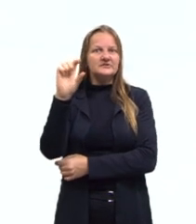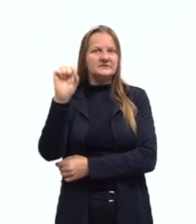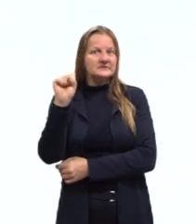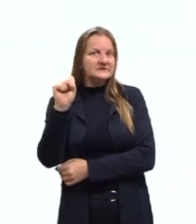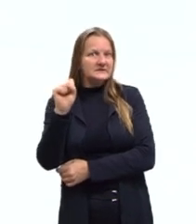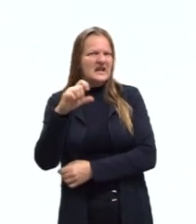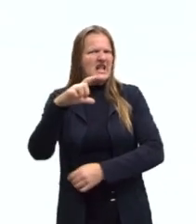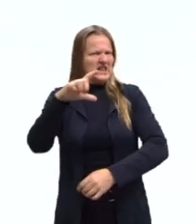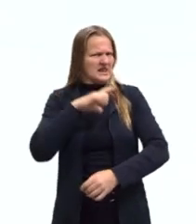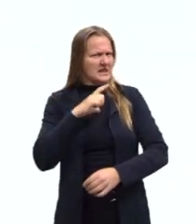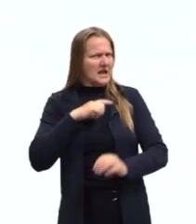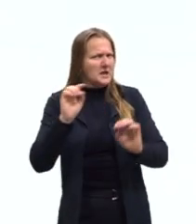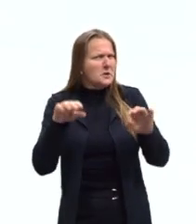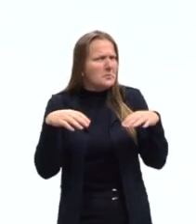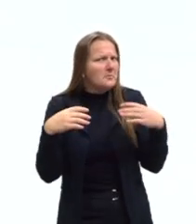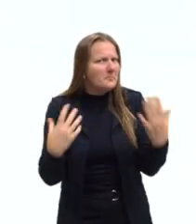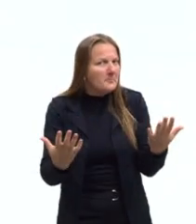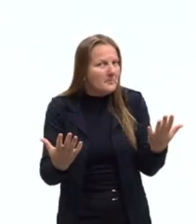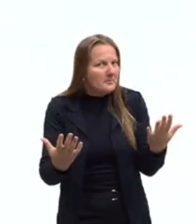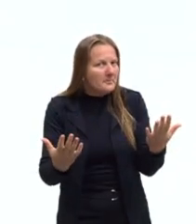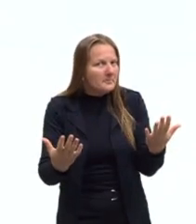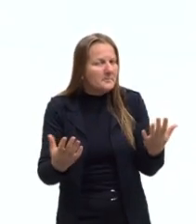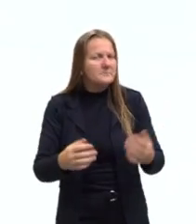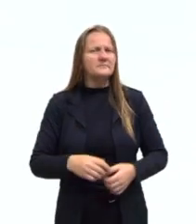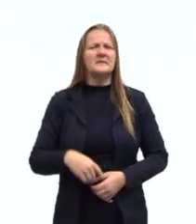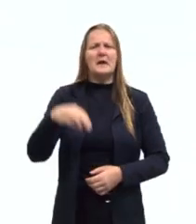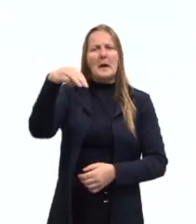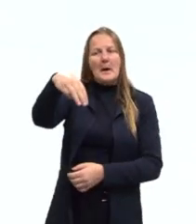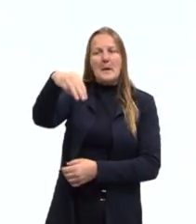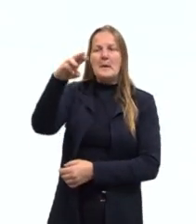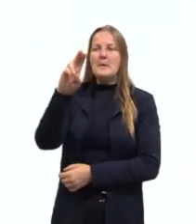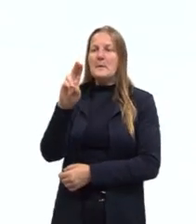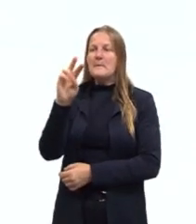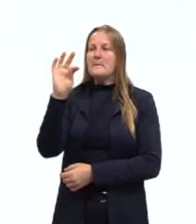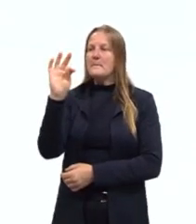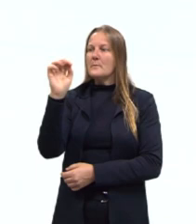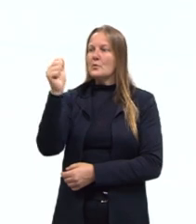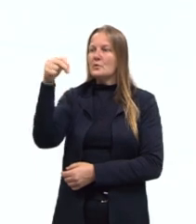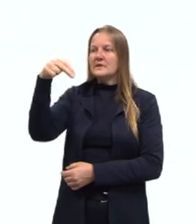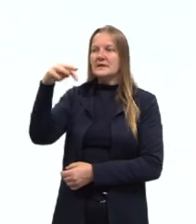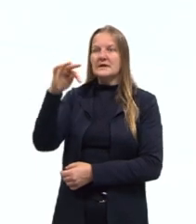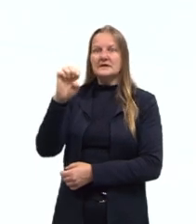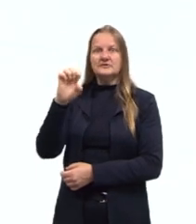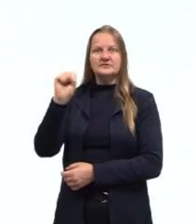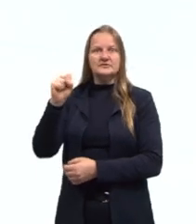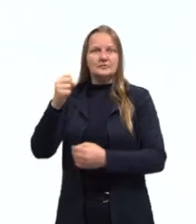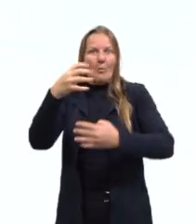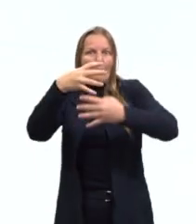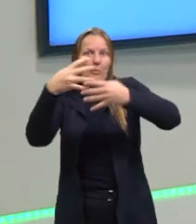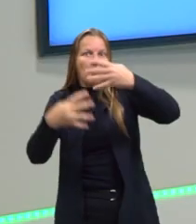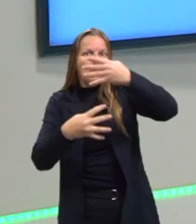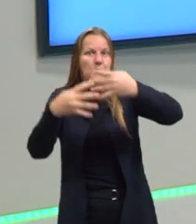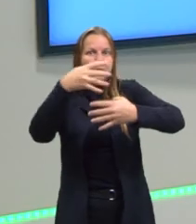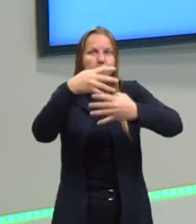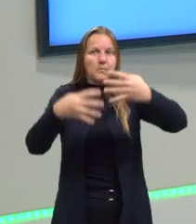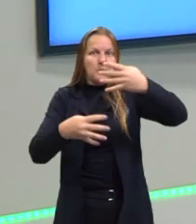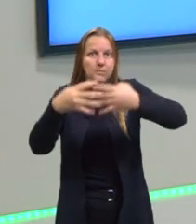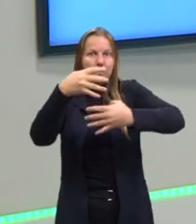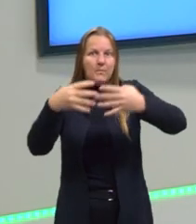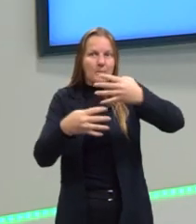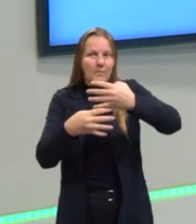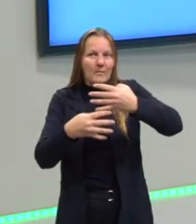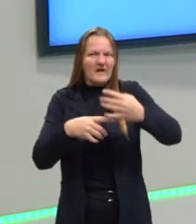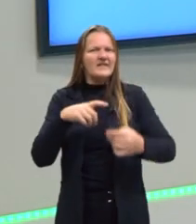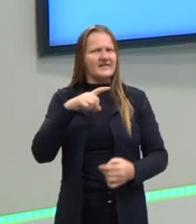O vocês acham, gente? É bastante falado em filmes, em ficção científica sobre mutantes, sobre mutações. E